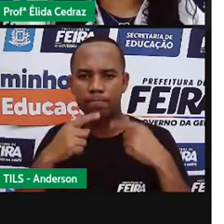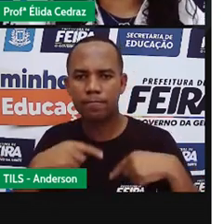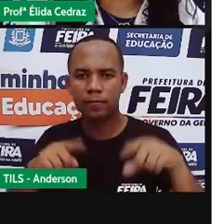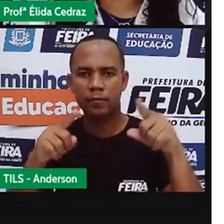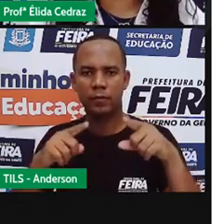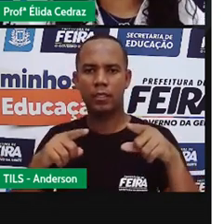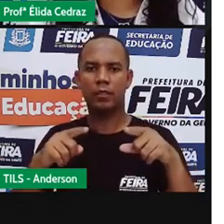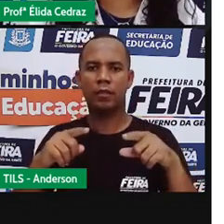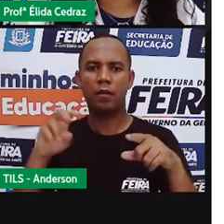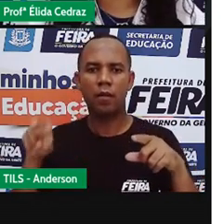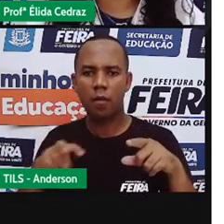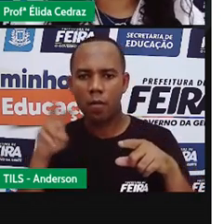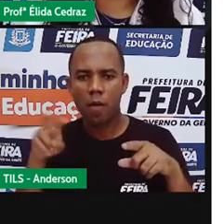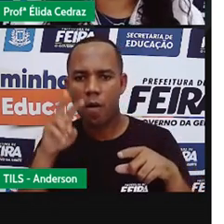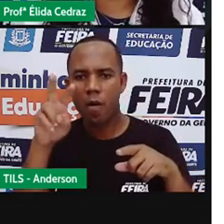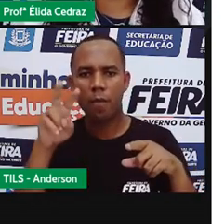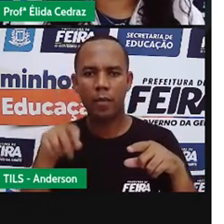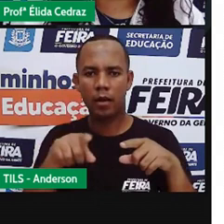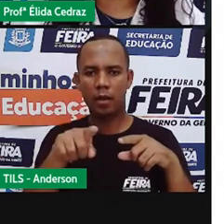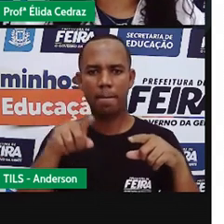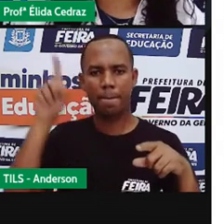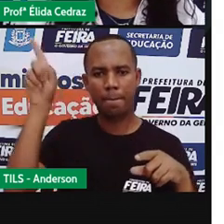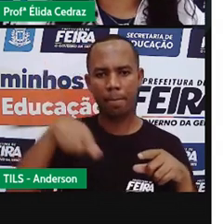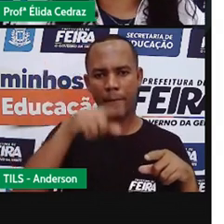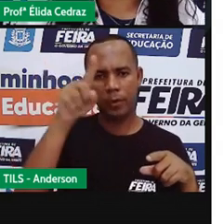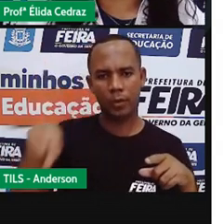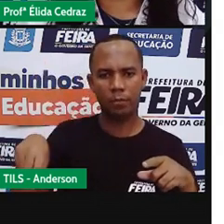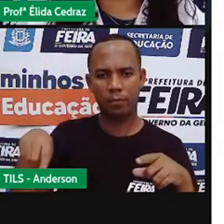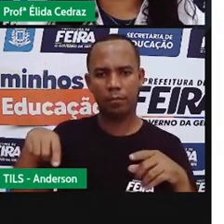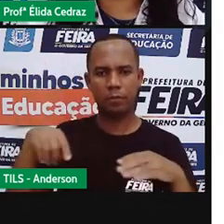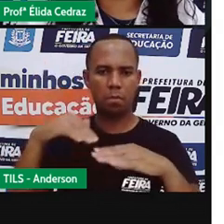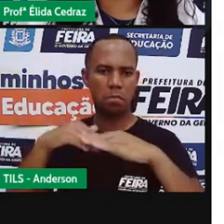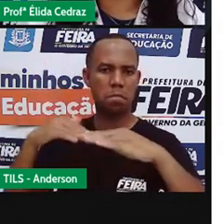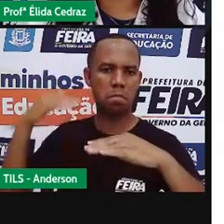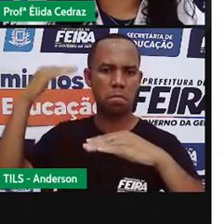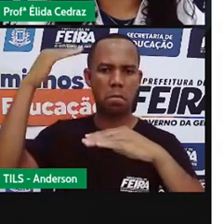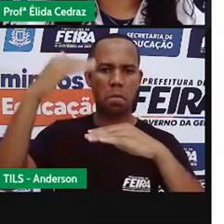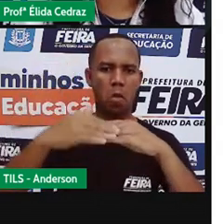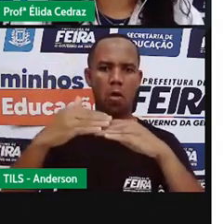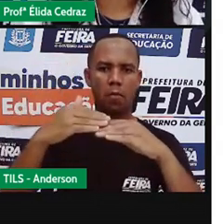proibido, dobra, piorar.